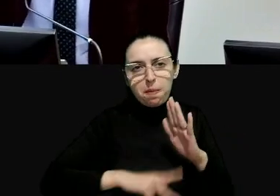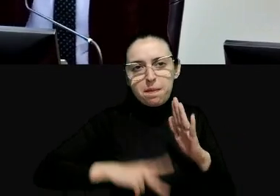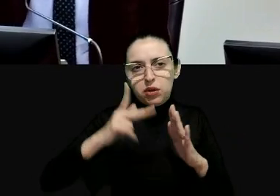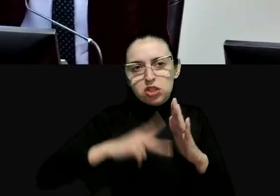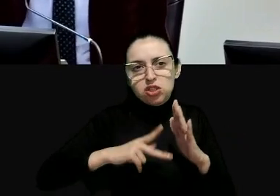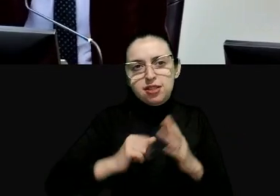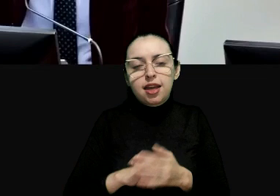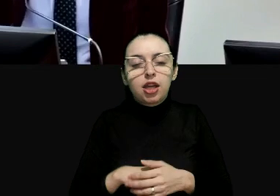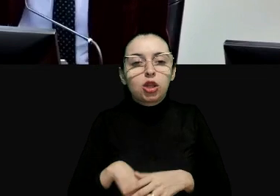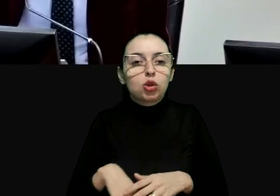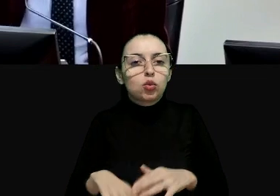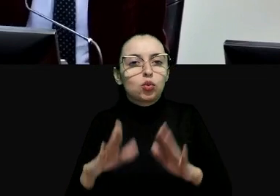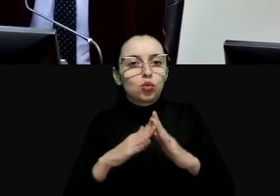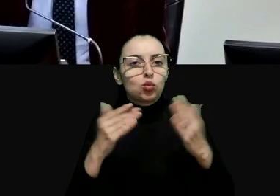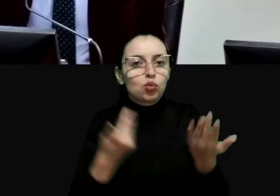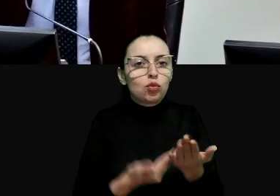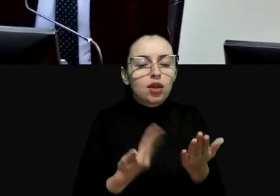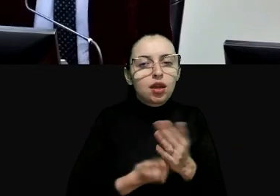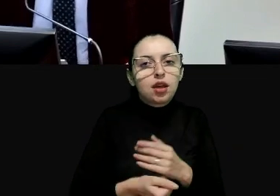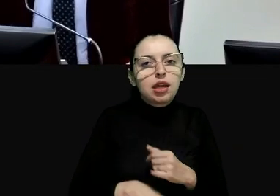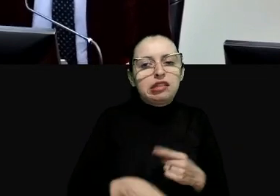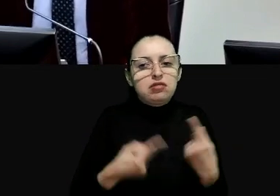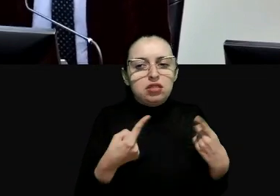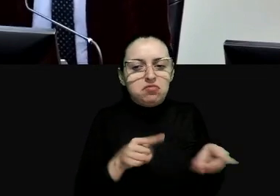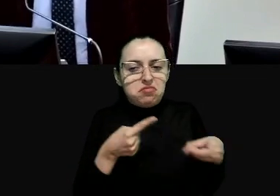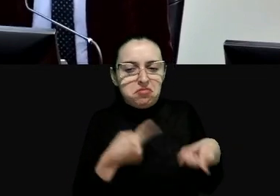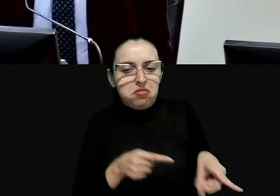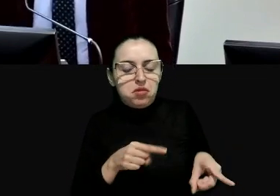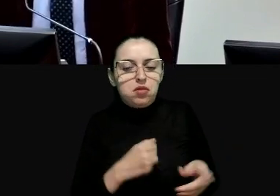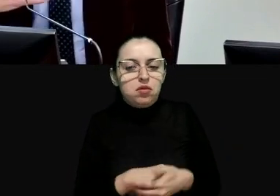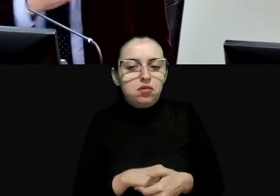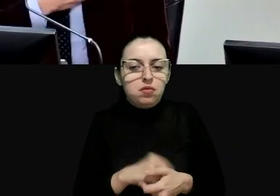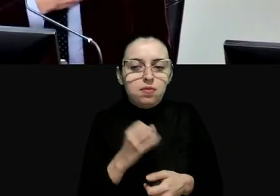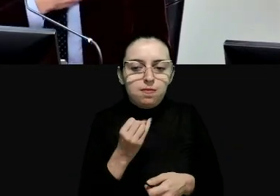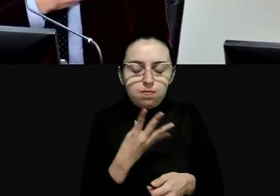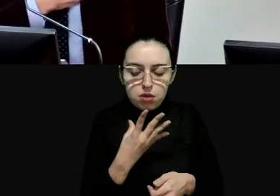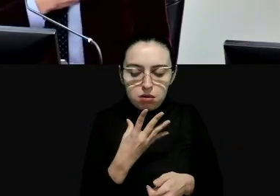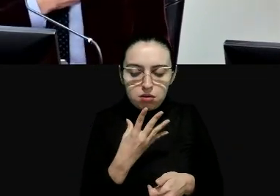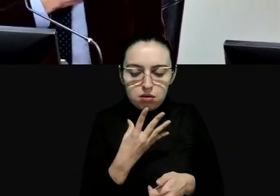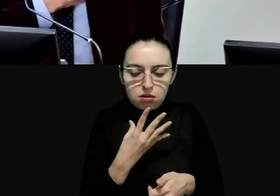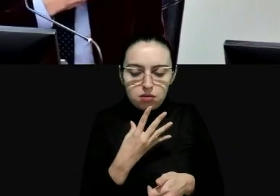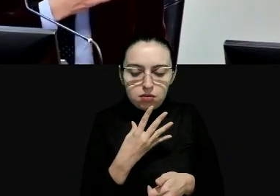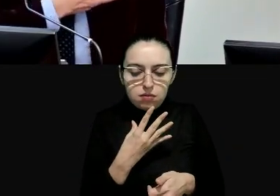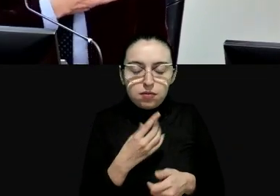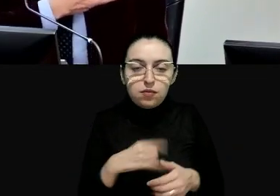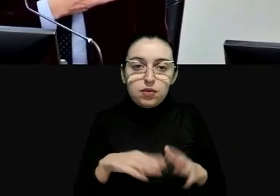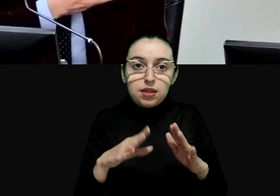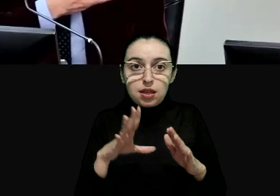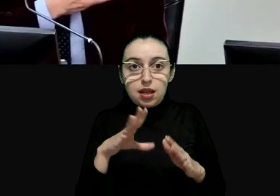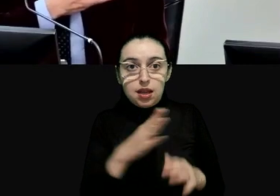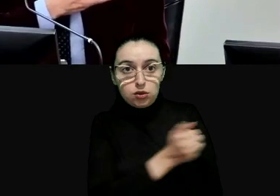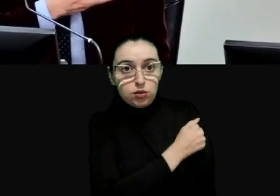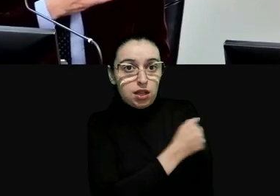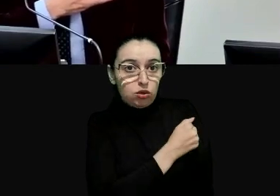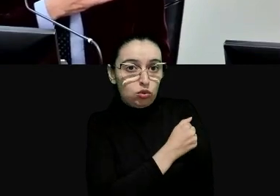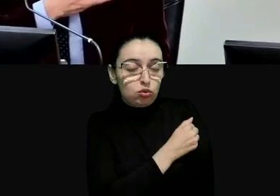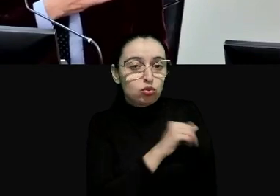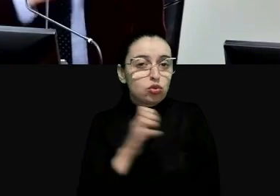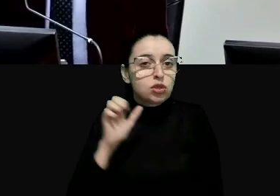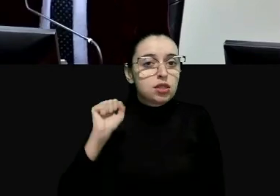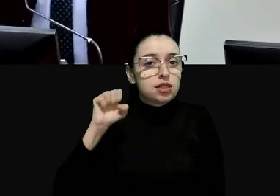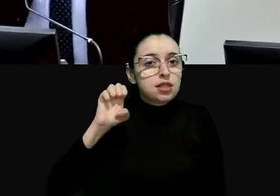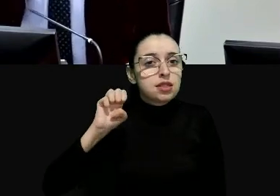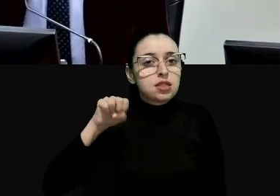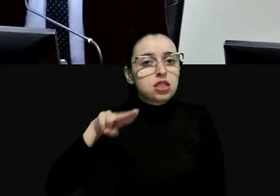acadêmico como inimigo do povo e bueno os acadêmicos europeus muito celosos